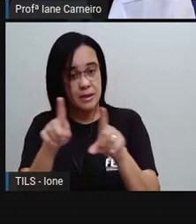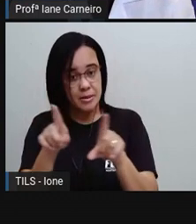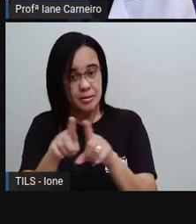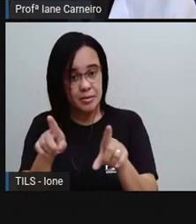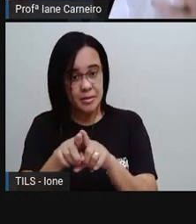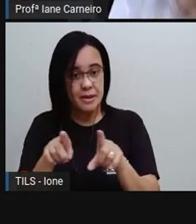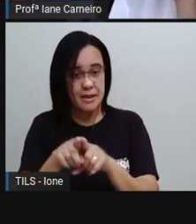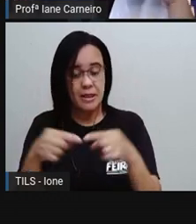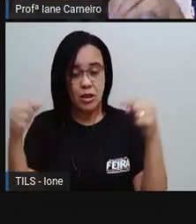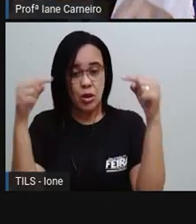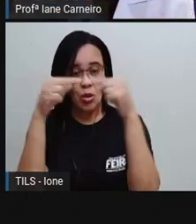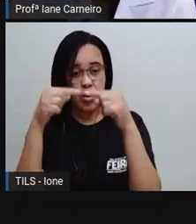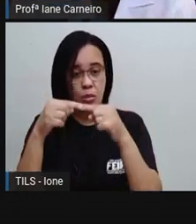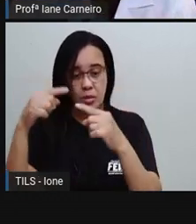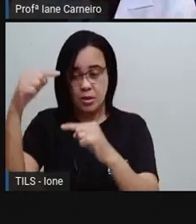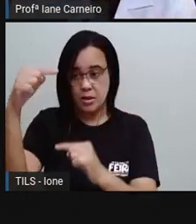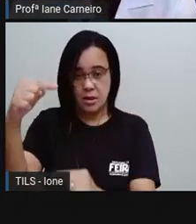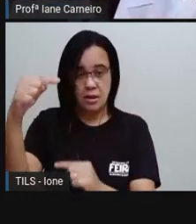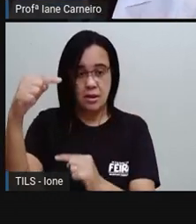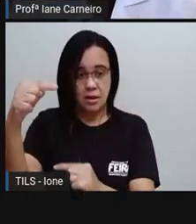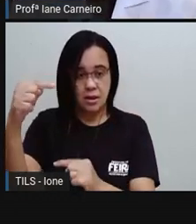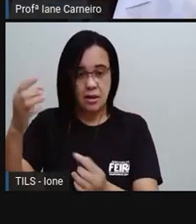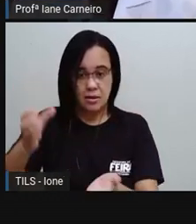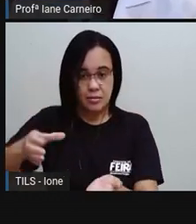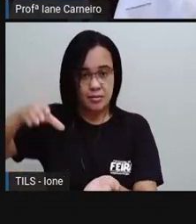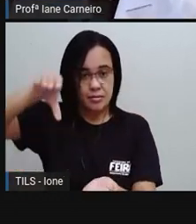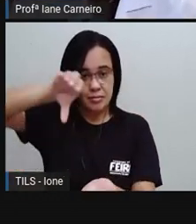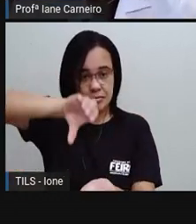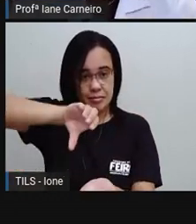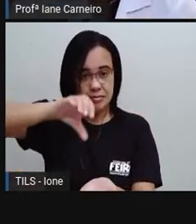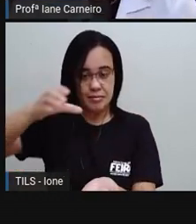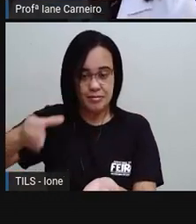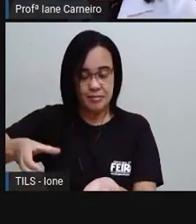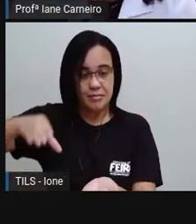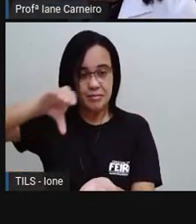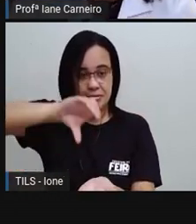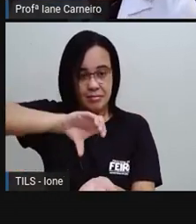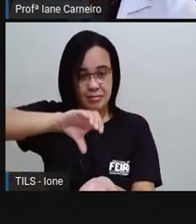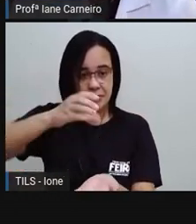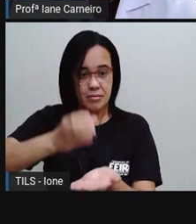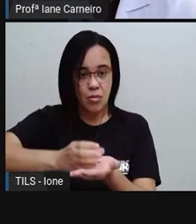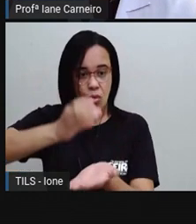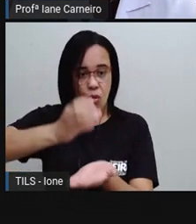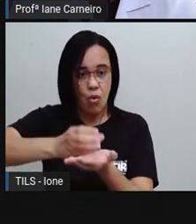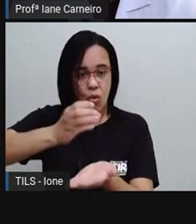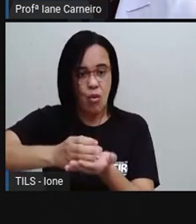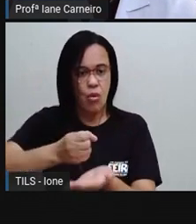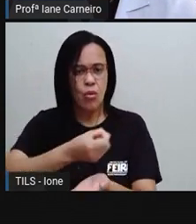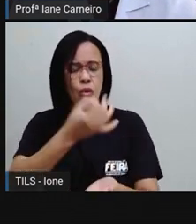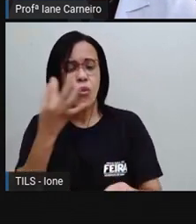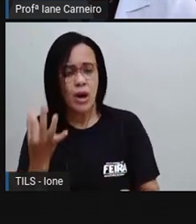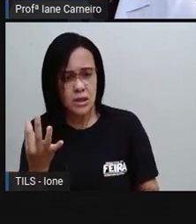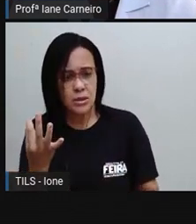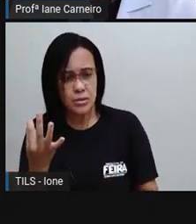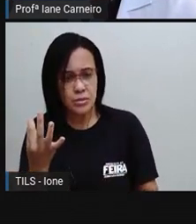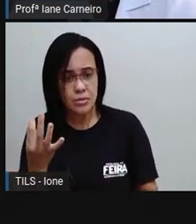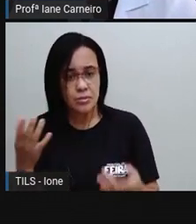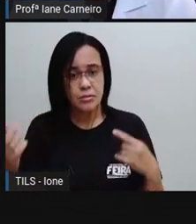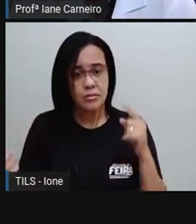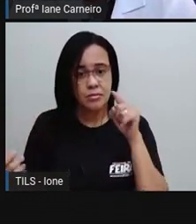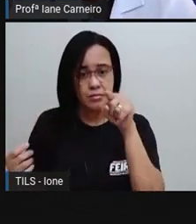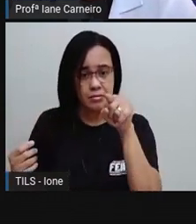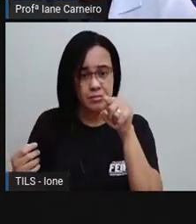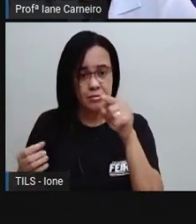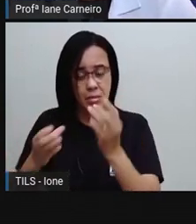copos conseguem encher numa garrafa. Então, vamos contar quantos copos? Esse copo que tá aqui, ó, é aquele